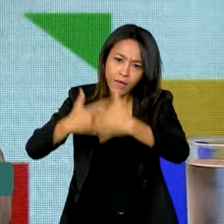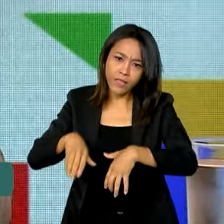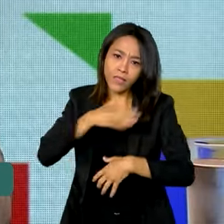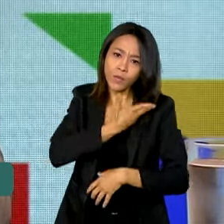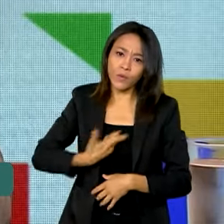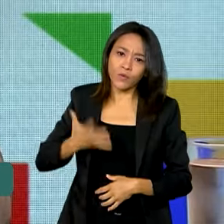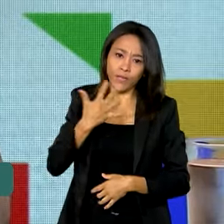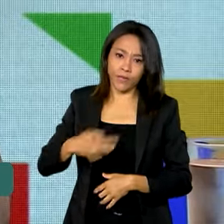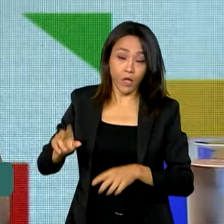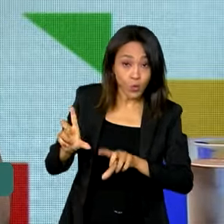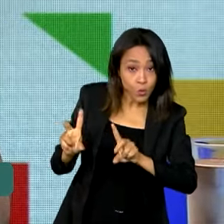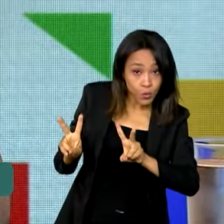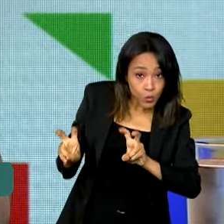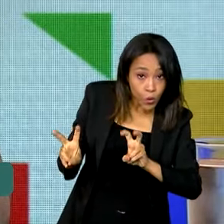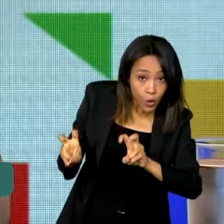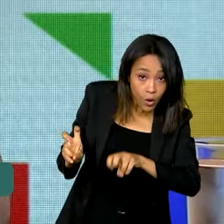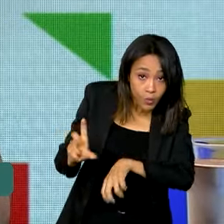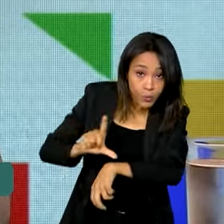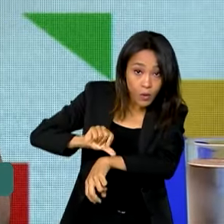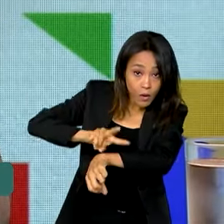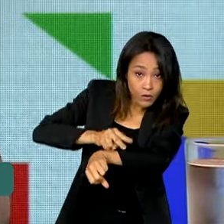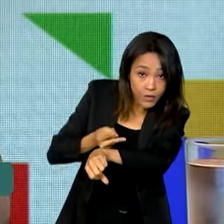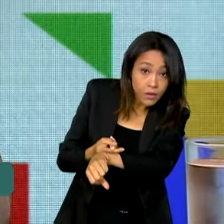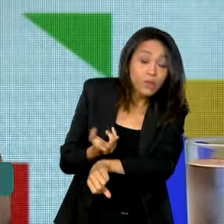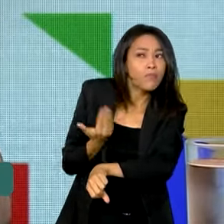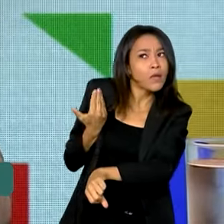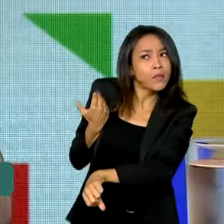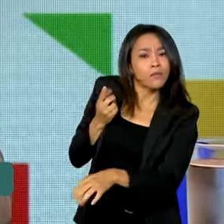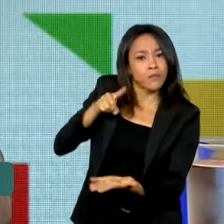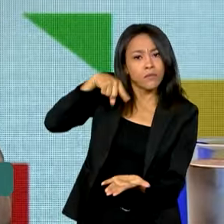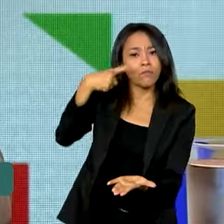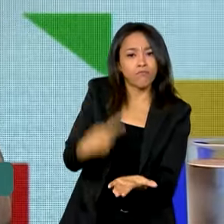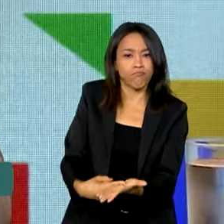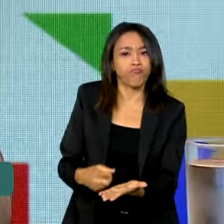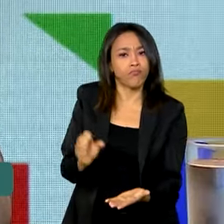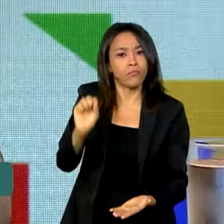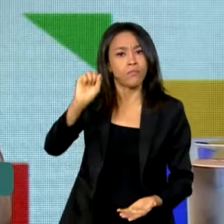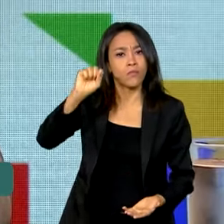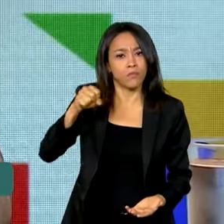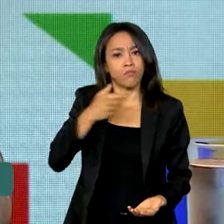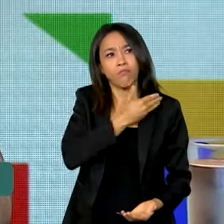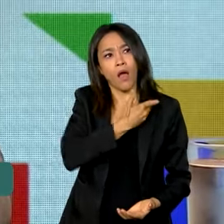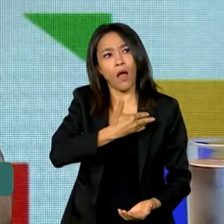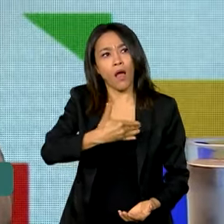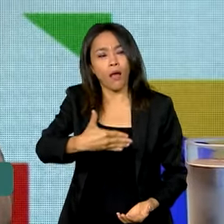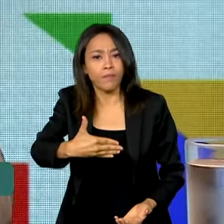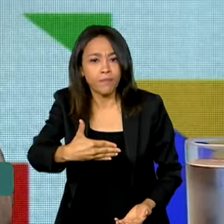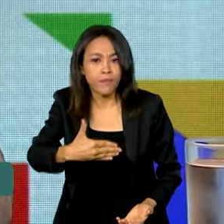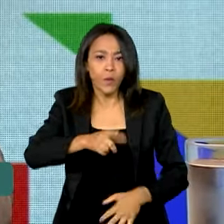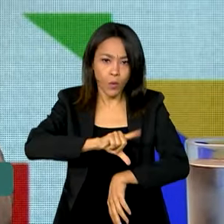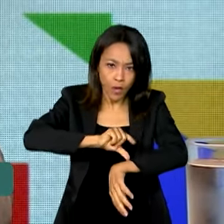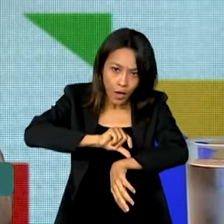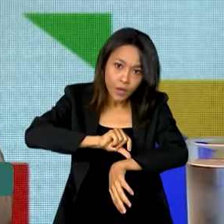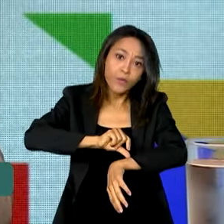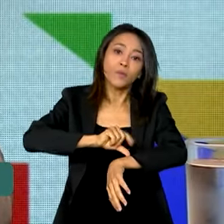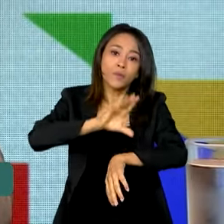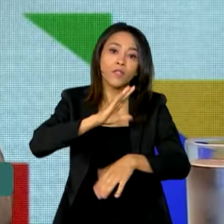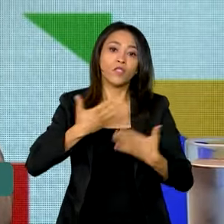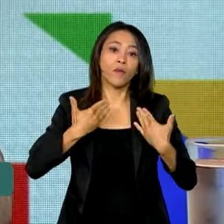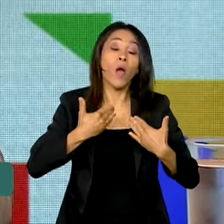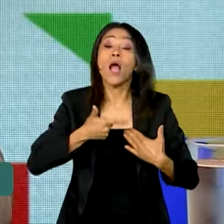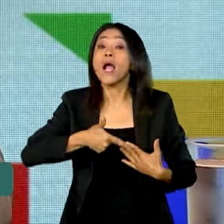Quando o horário de verão foi estabelecido, nós ainda não